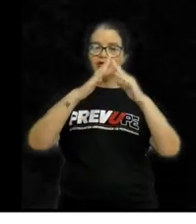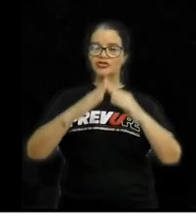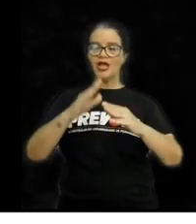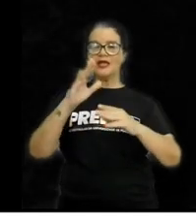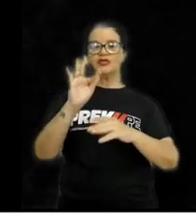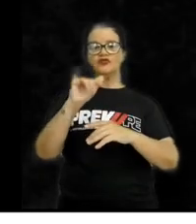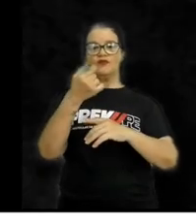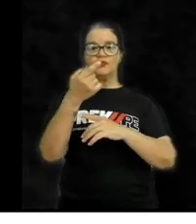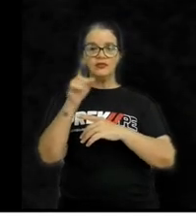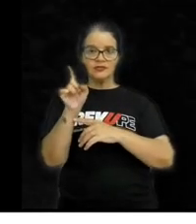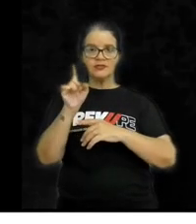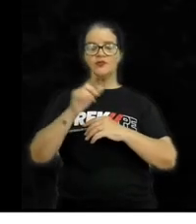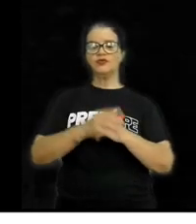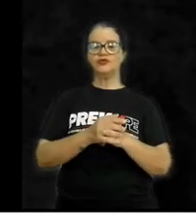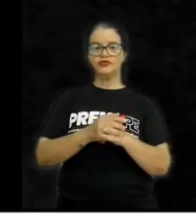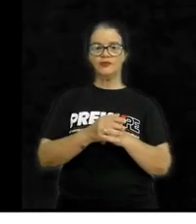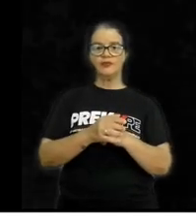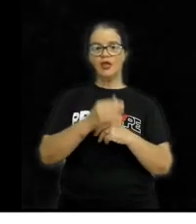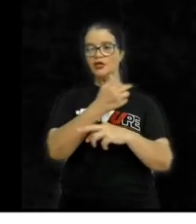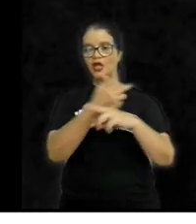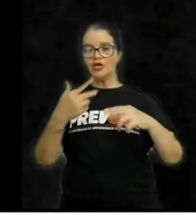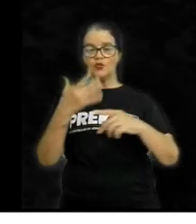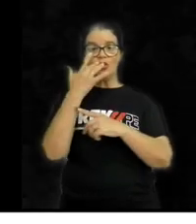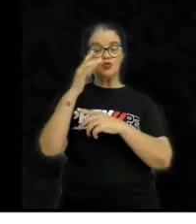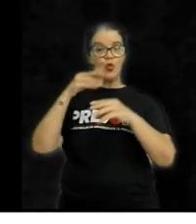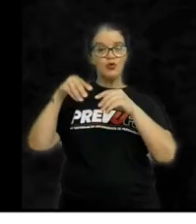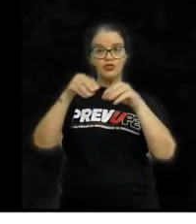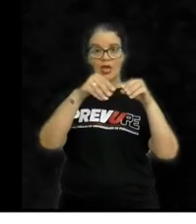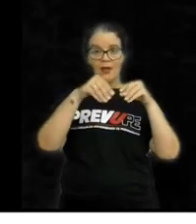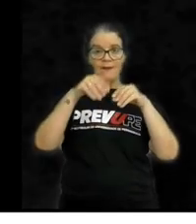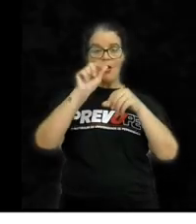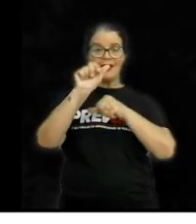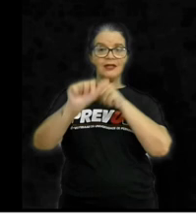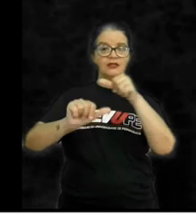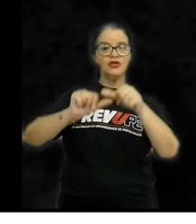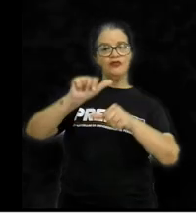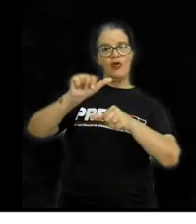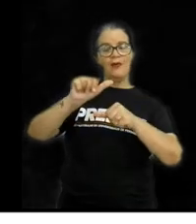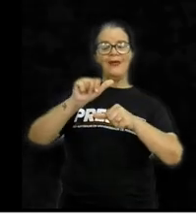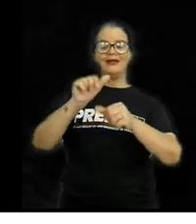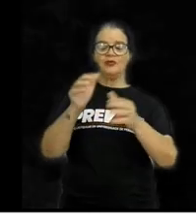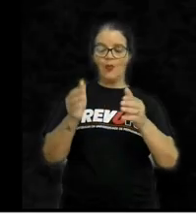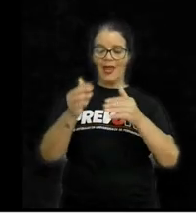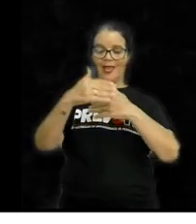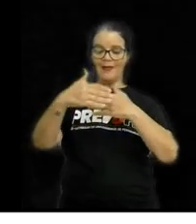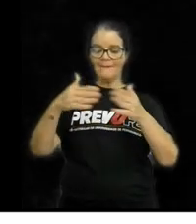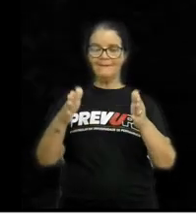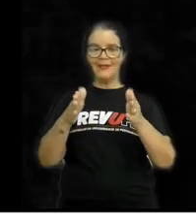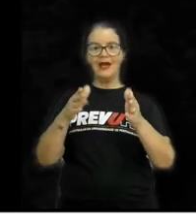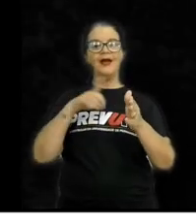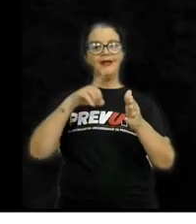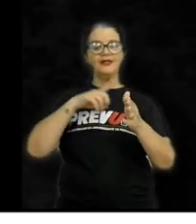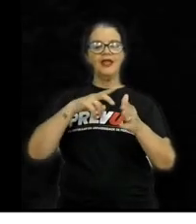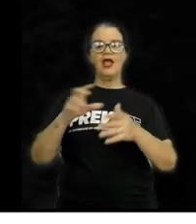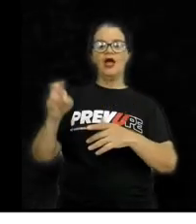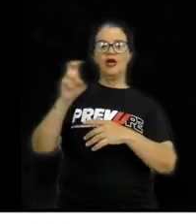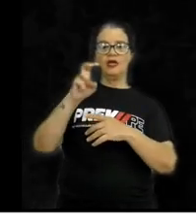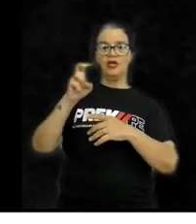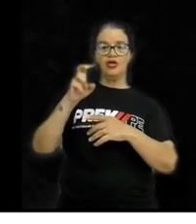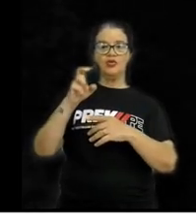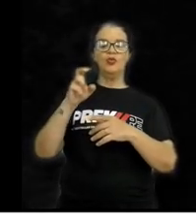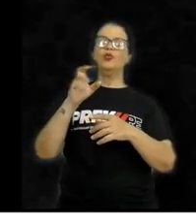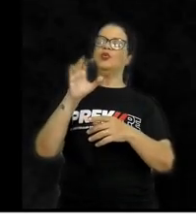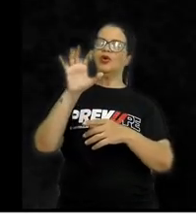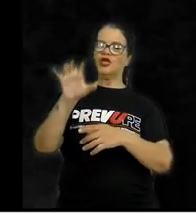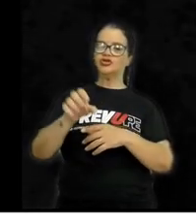frutições, nas quais o ouro e pó eram transformados em barras e tinham o quinto extraído.